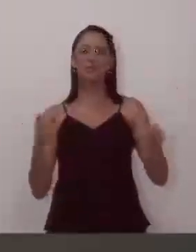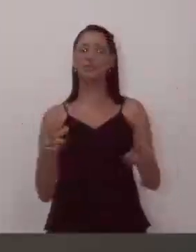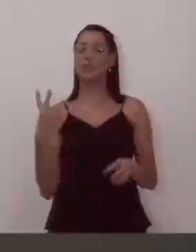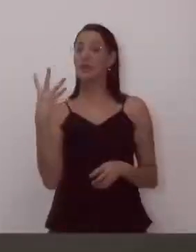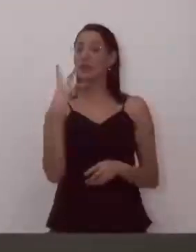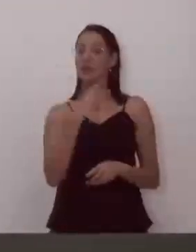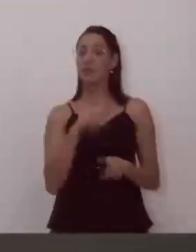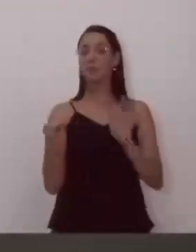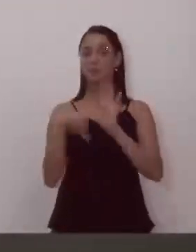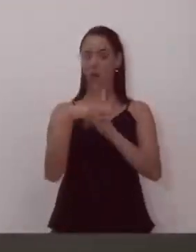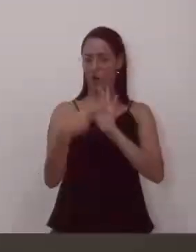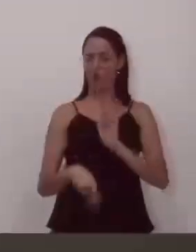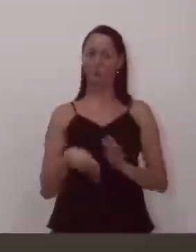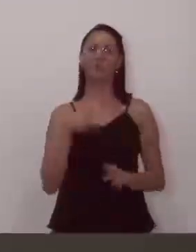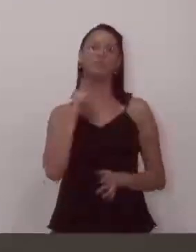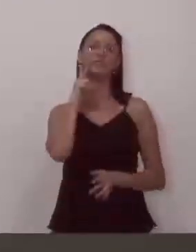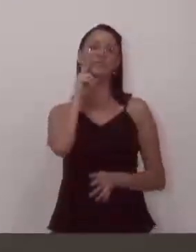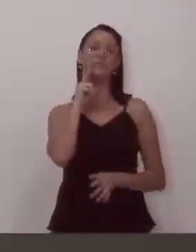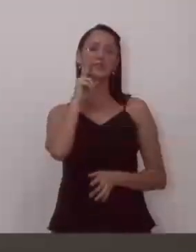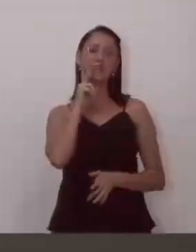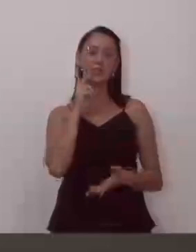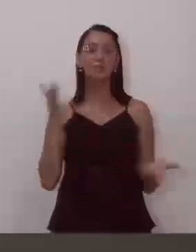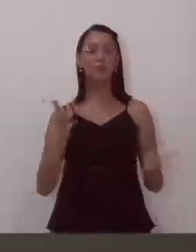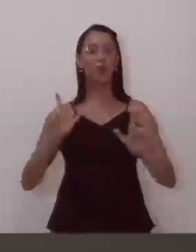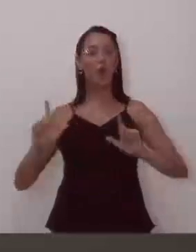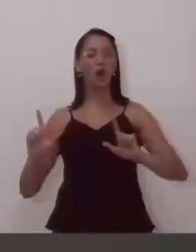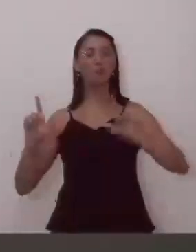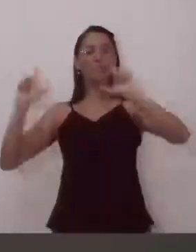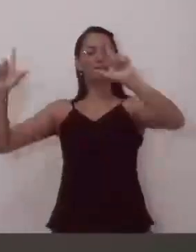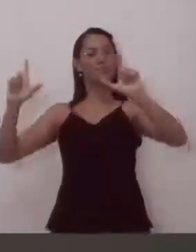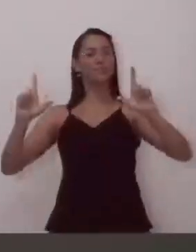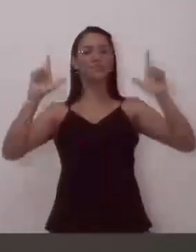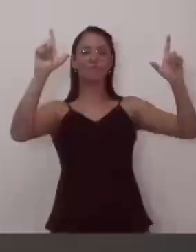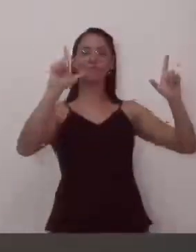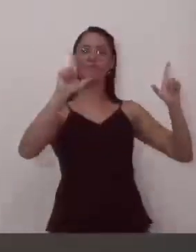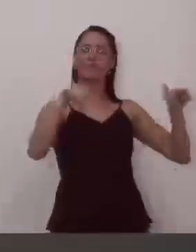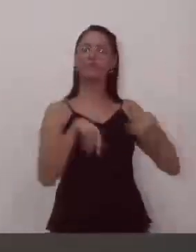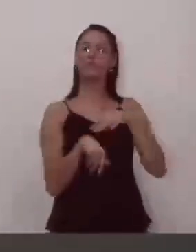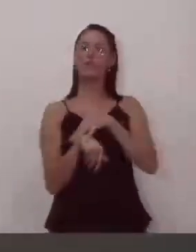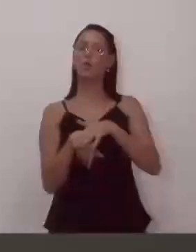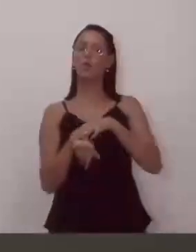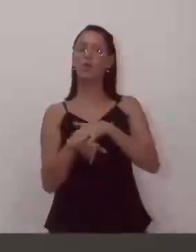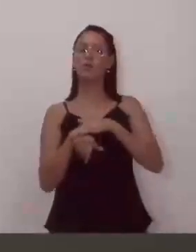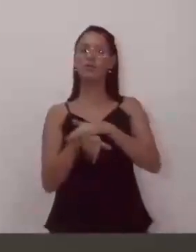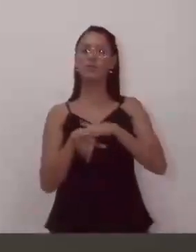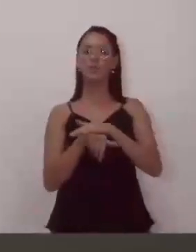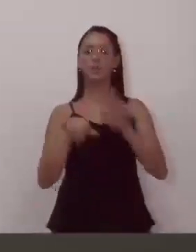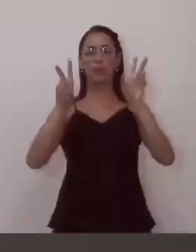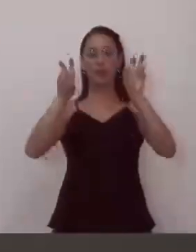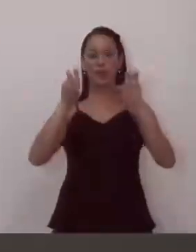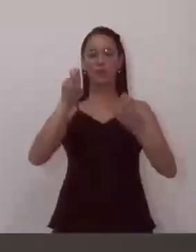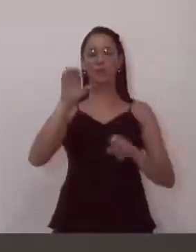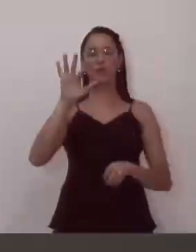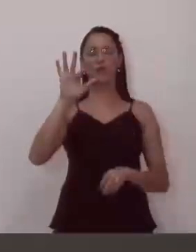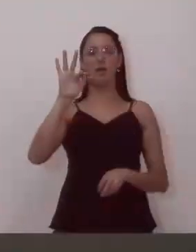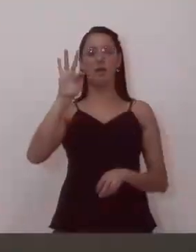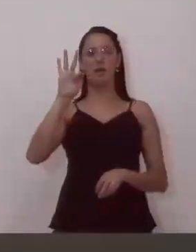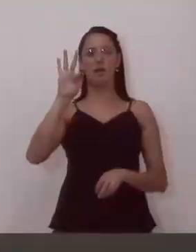trabalhos aqui de vinhedo. E ele está expondo isso, está conversando sobre a fauna e flora de vinhedo,